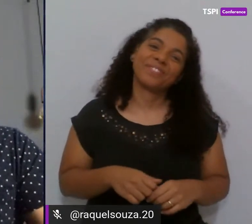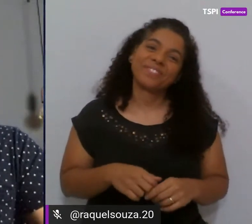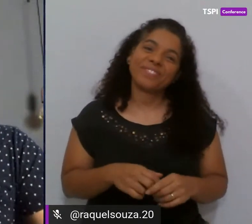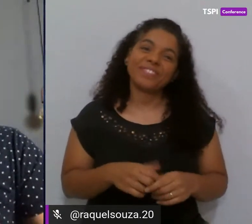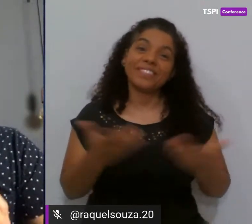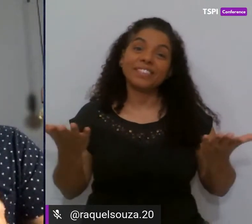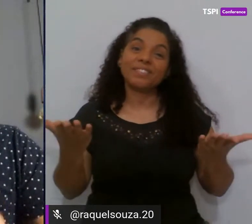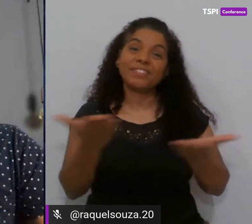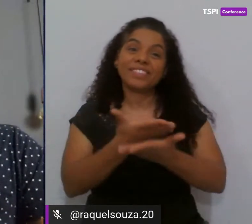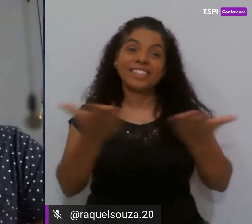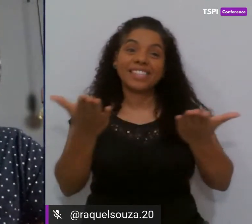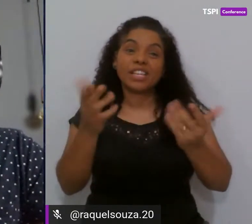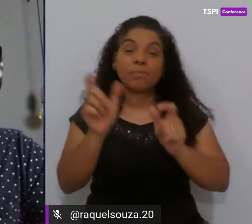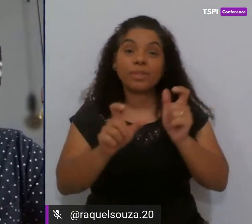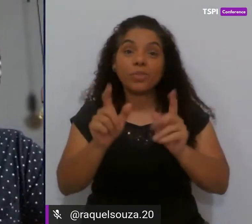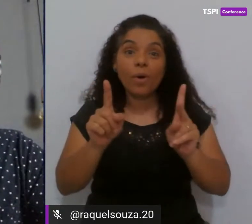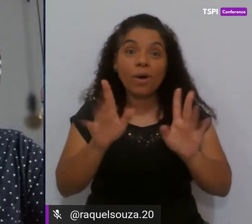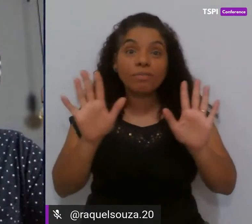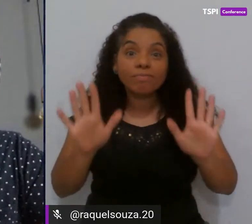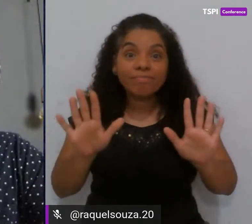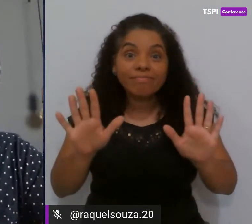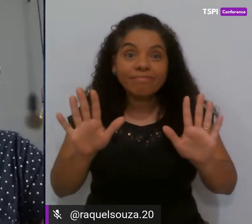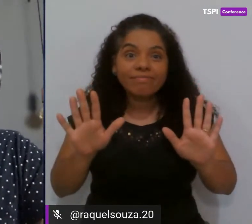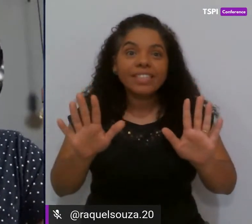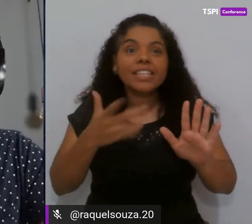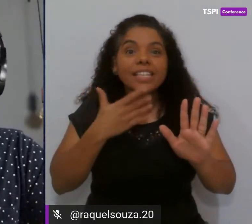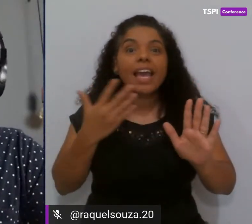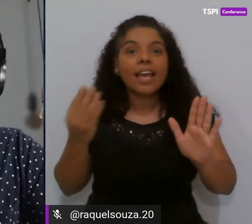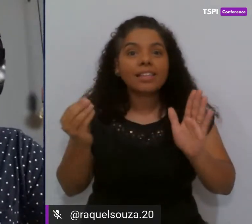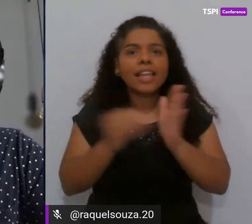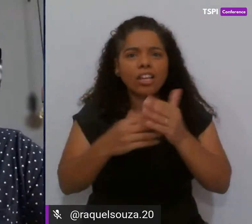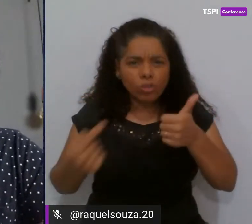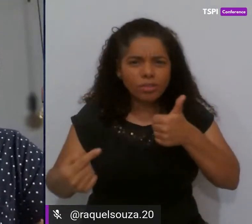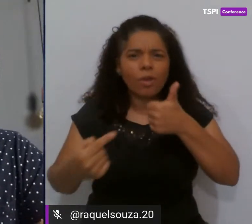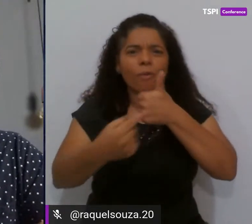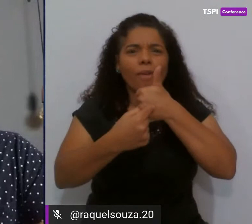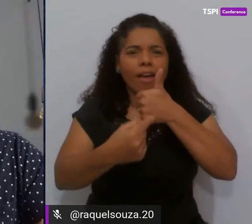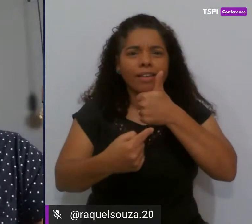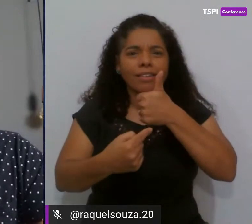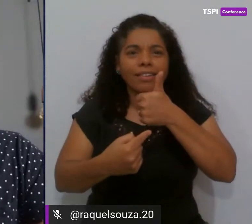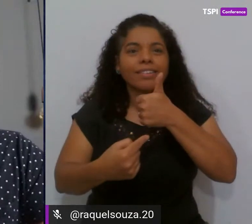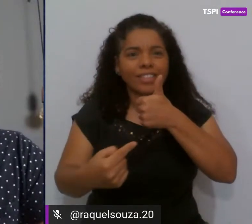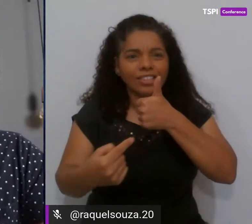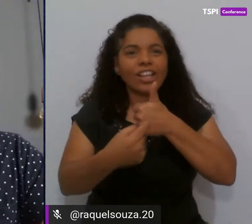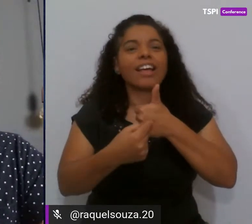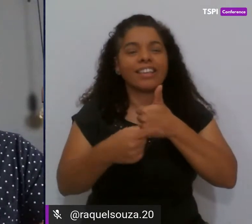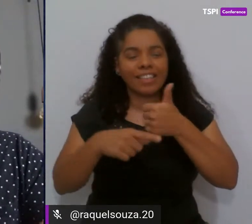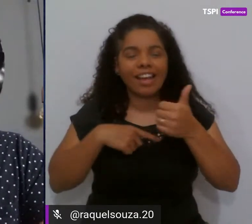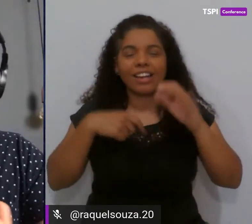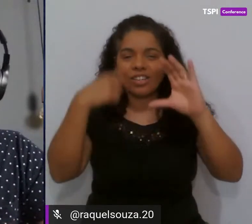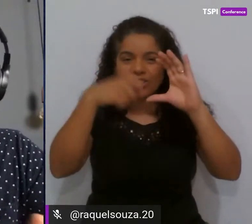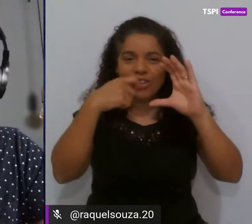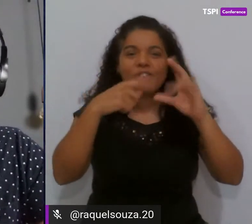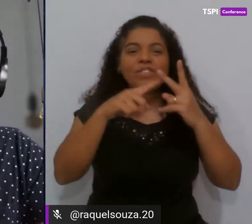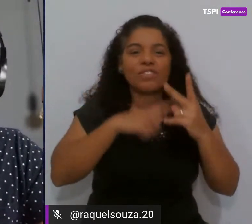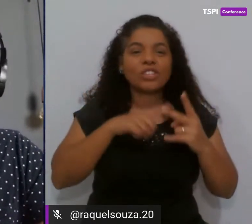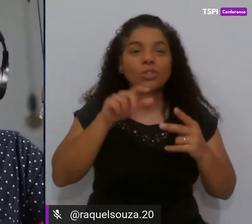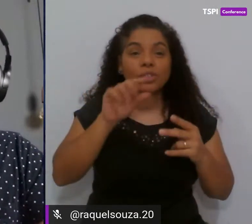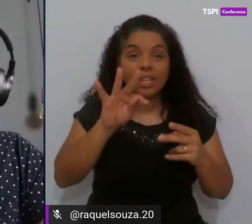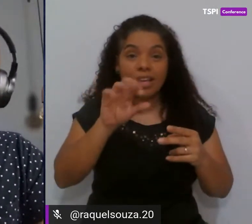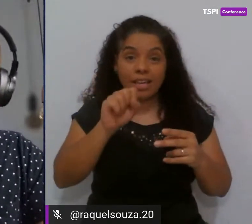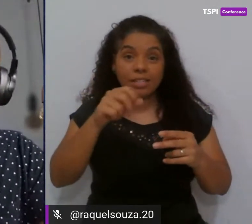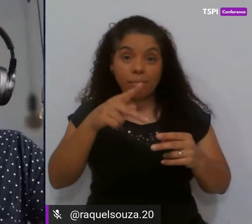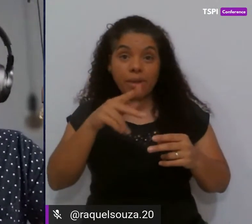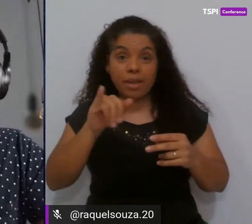Pessoal, não deixem de deixar o seu like aí no vídeo do TSP Conference, se você está gostando do